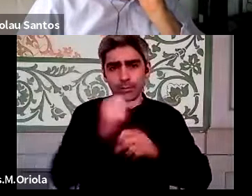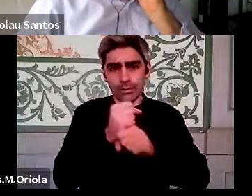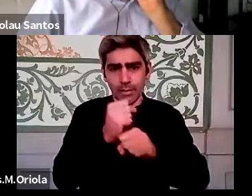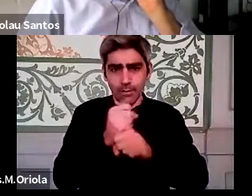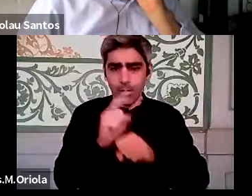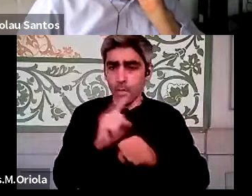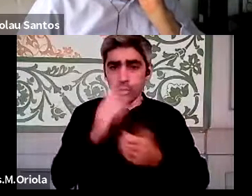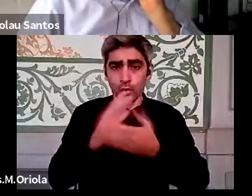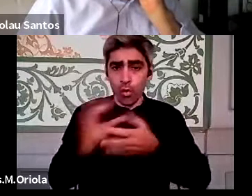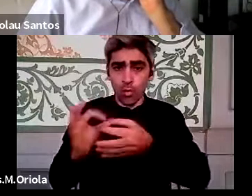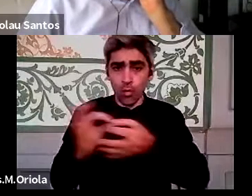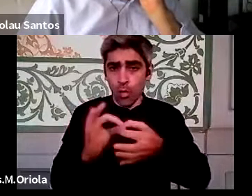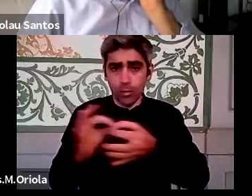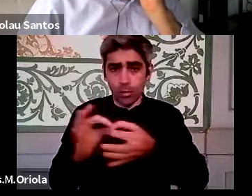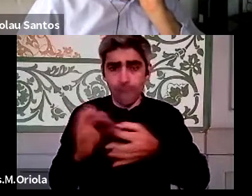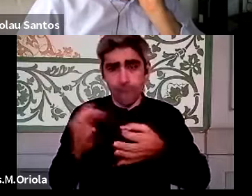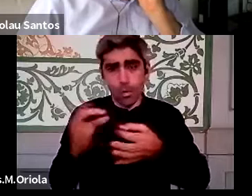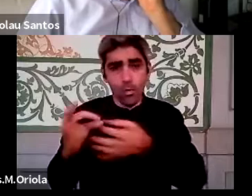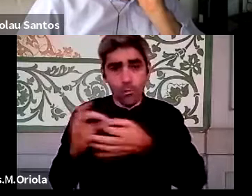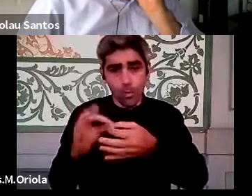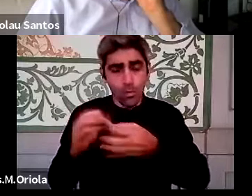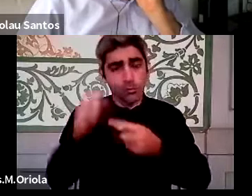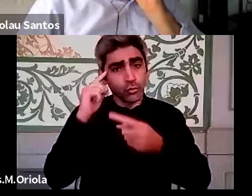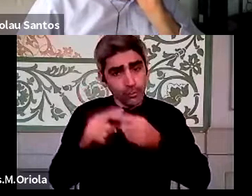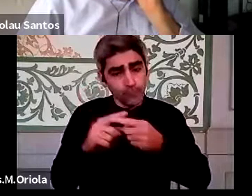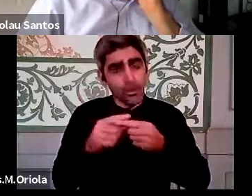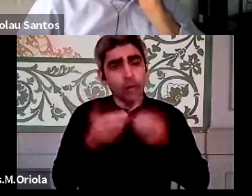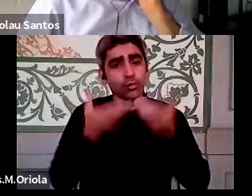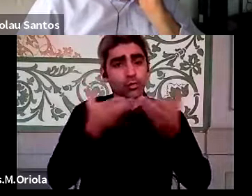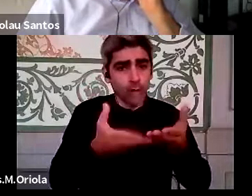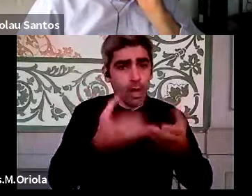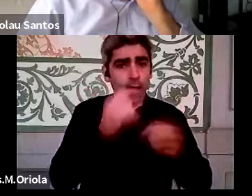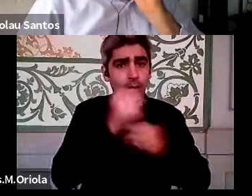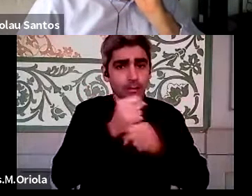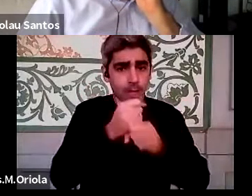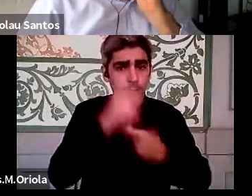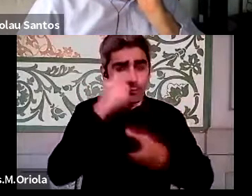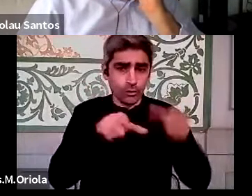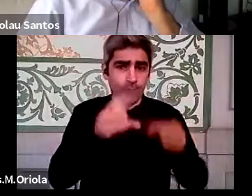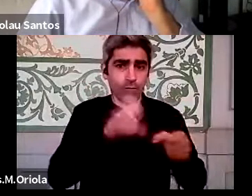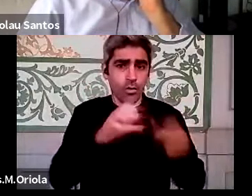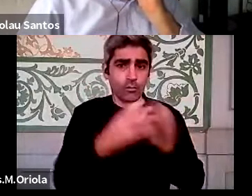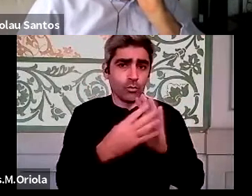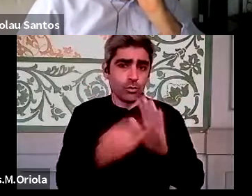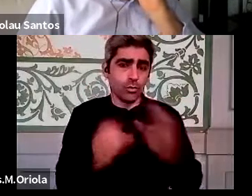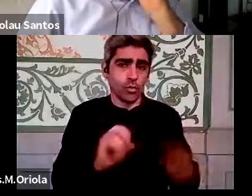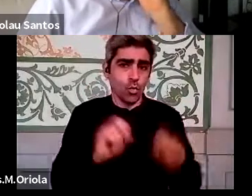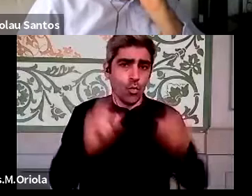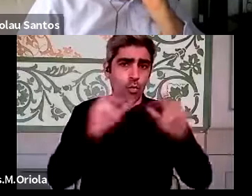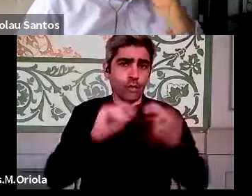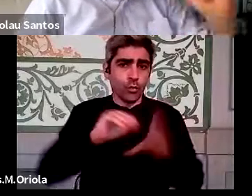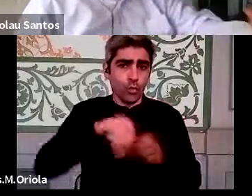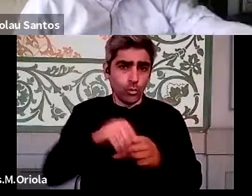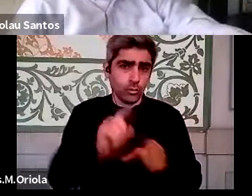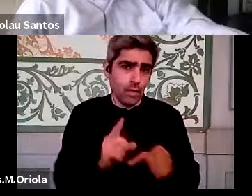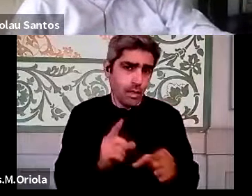colaborar para colaborar, foi colaborar com o propósito de ajudar as pessoas a trabalharem neste novo contexto. e nada